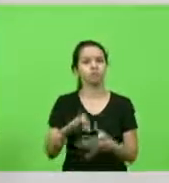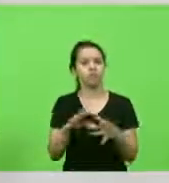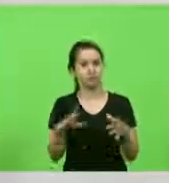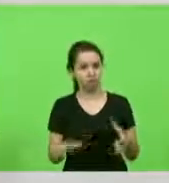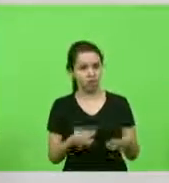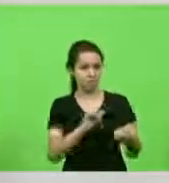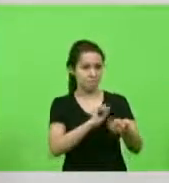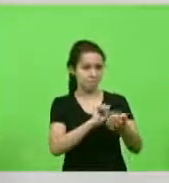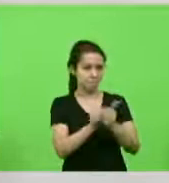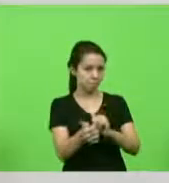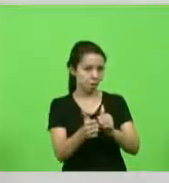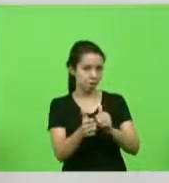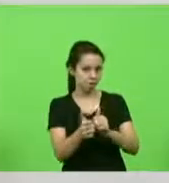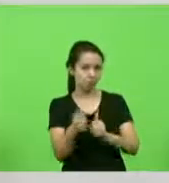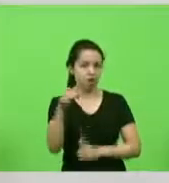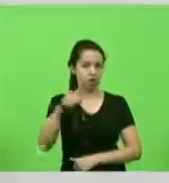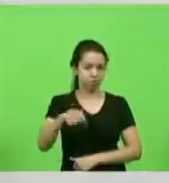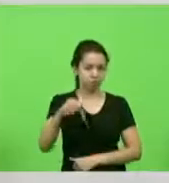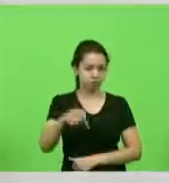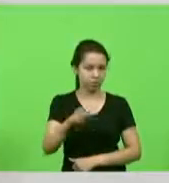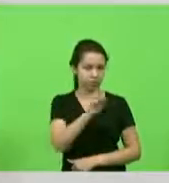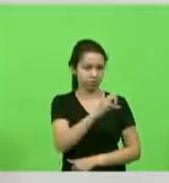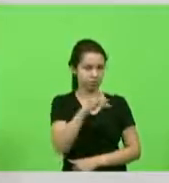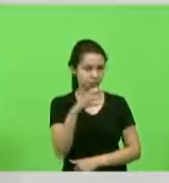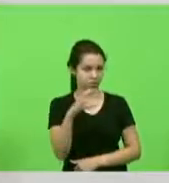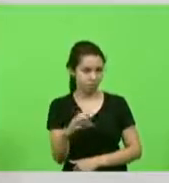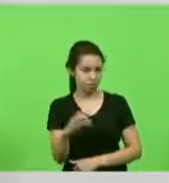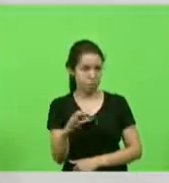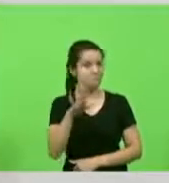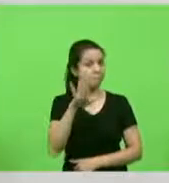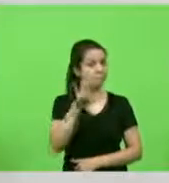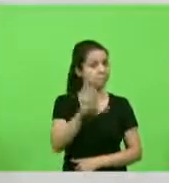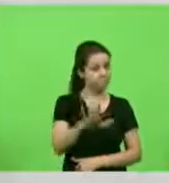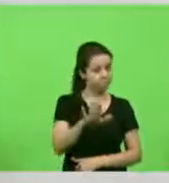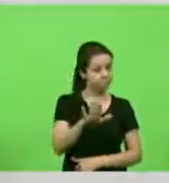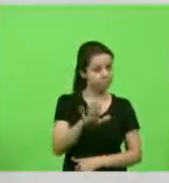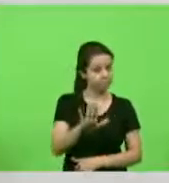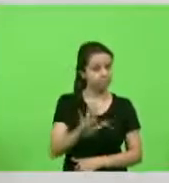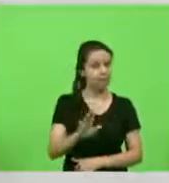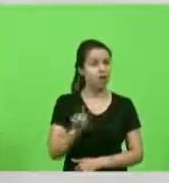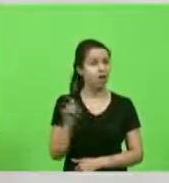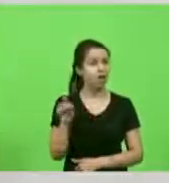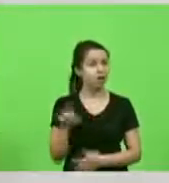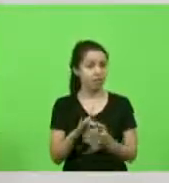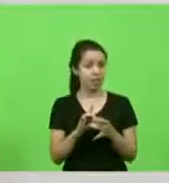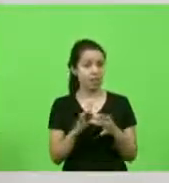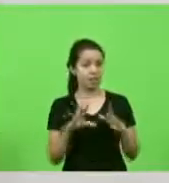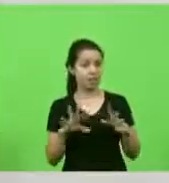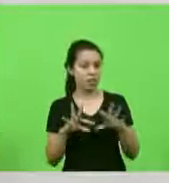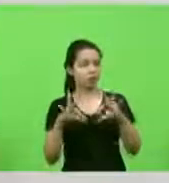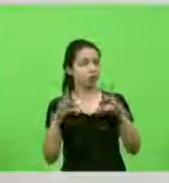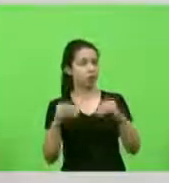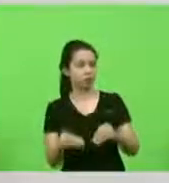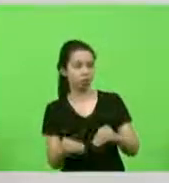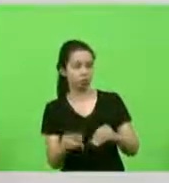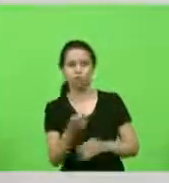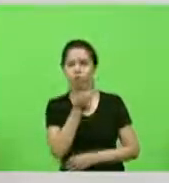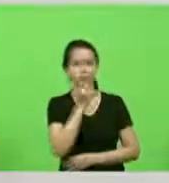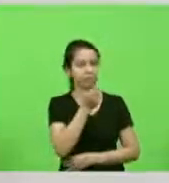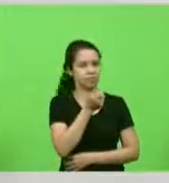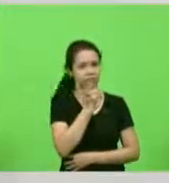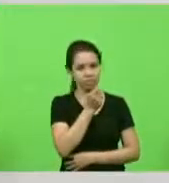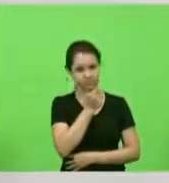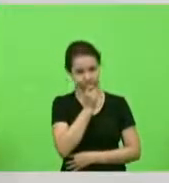esportiva em Santa Catarina contudo não liberando ainda todas as modalidades de prática